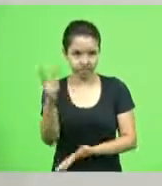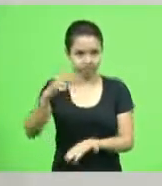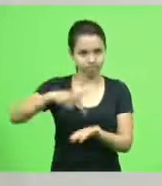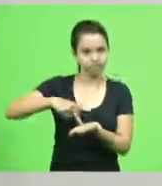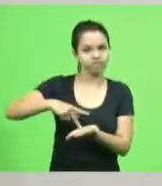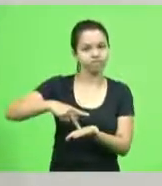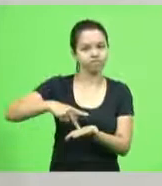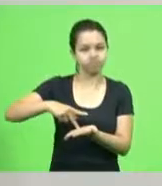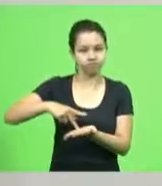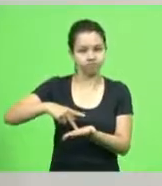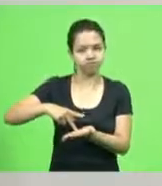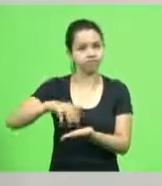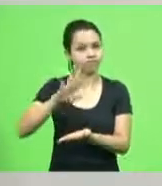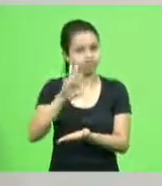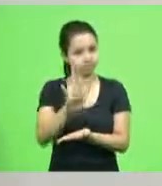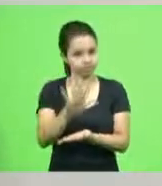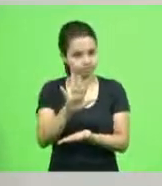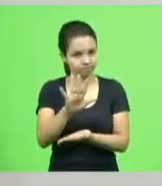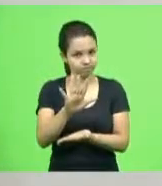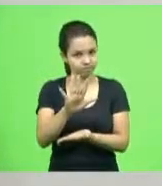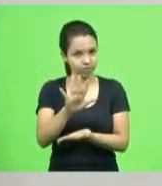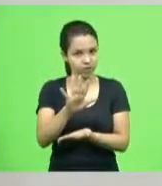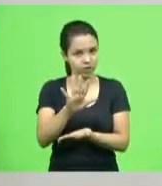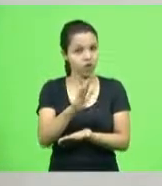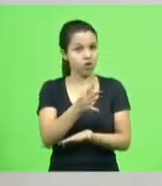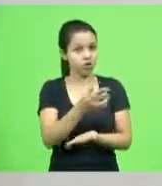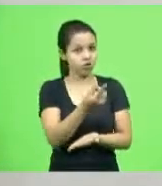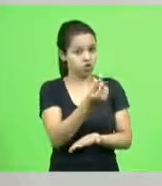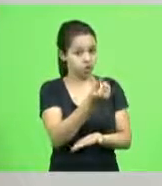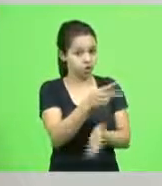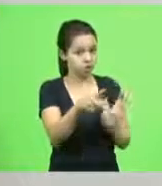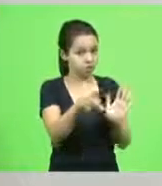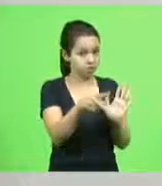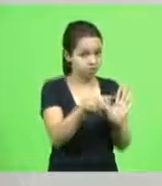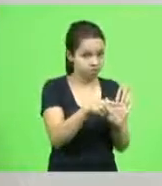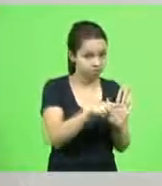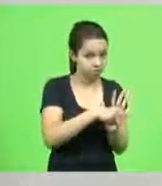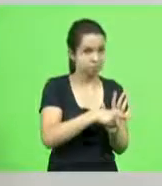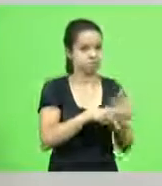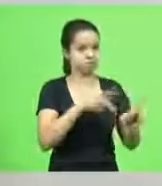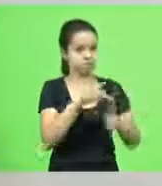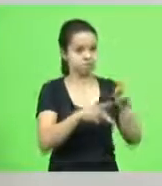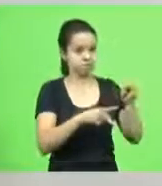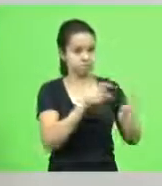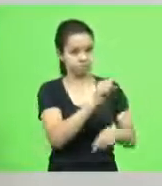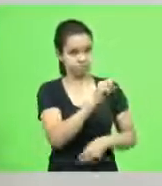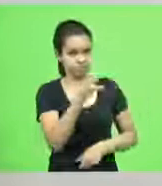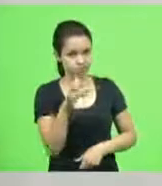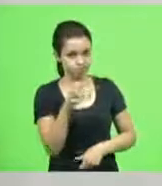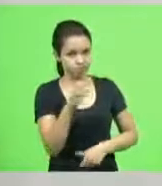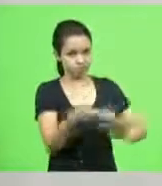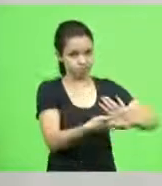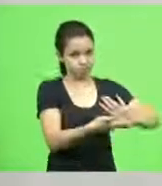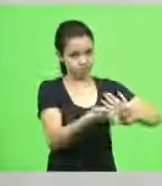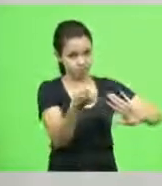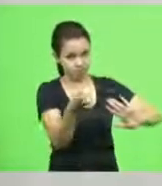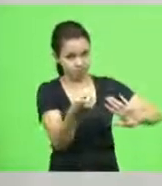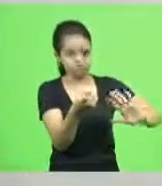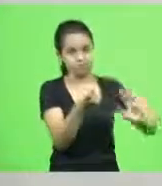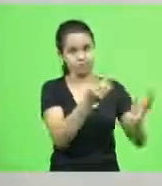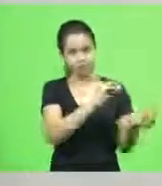agora tirar dinheiro dos catarinenses para colocar em rodovia federal